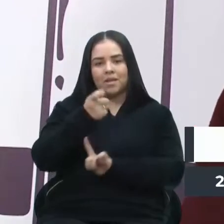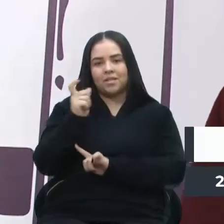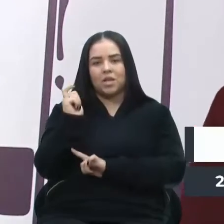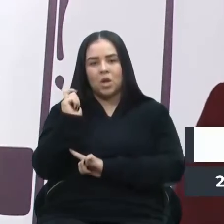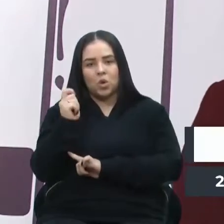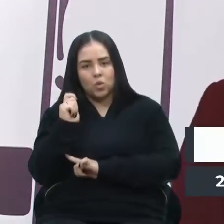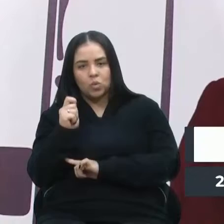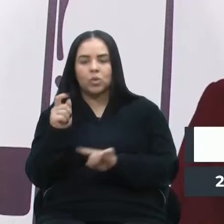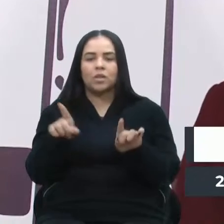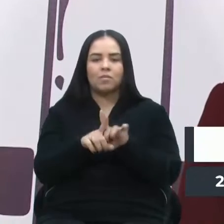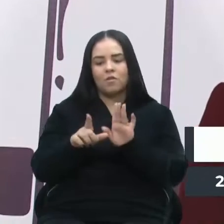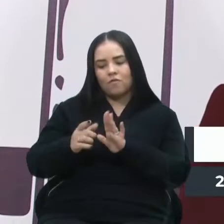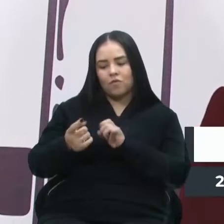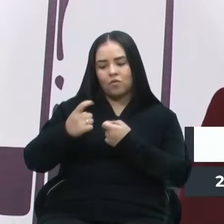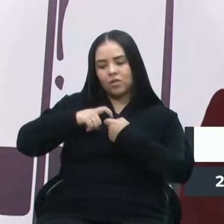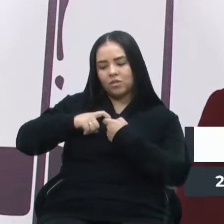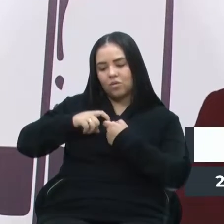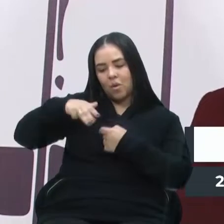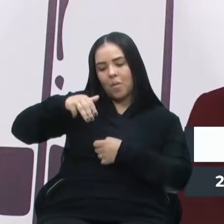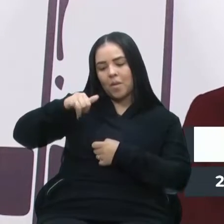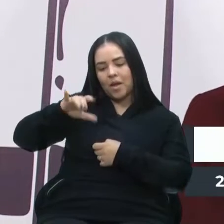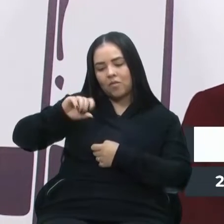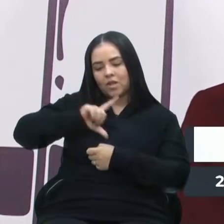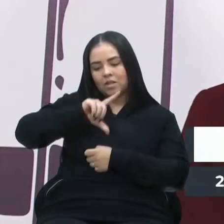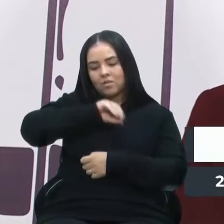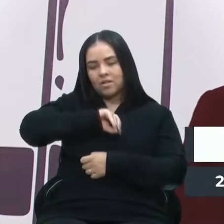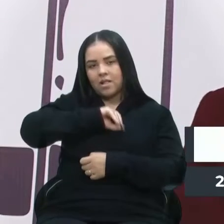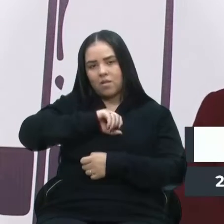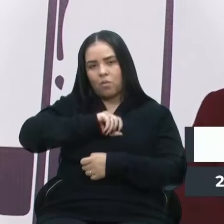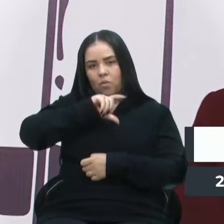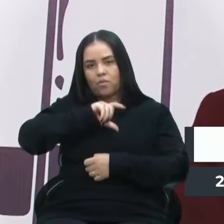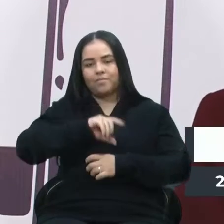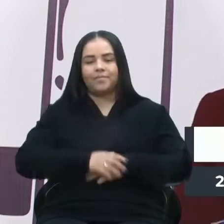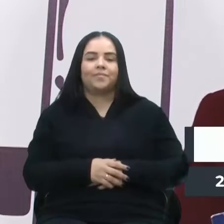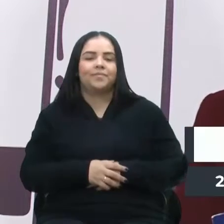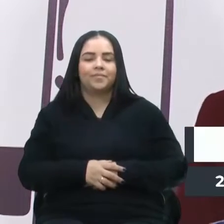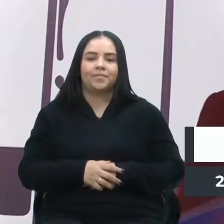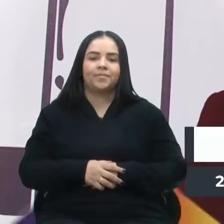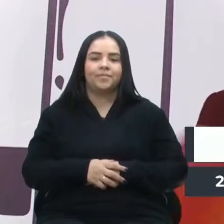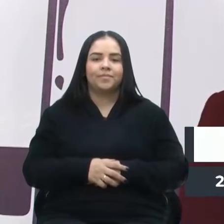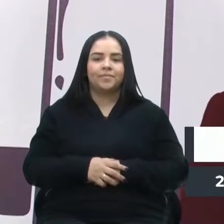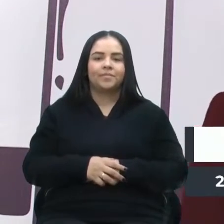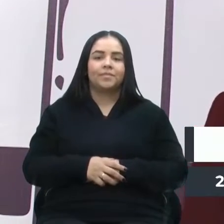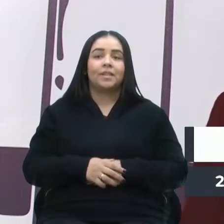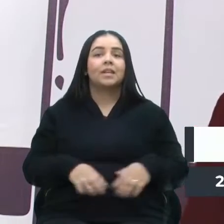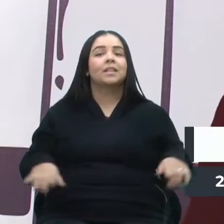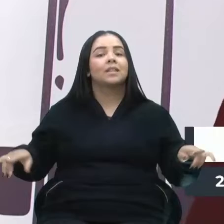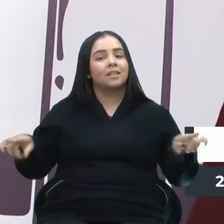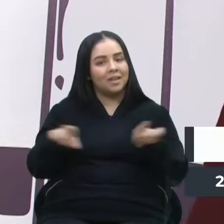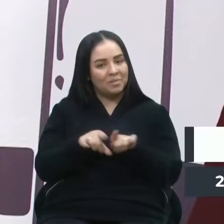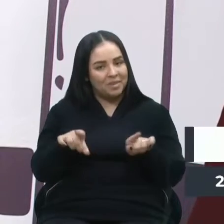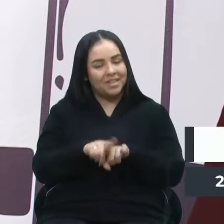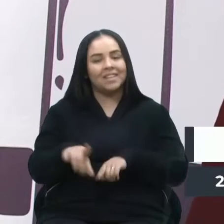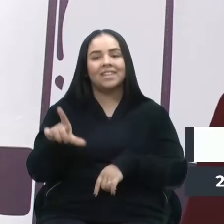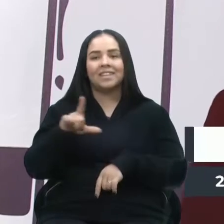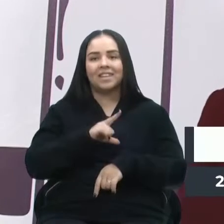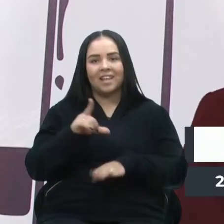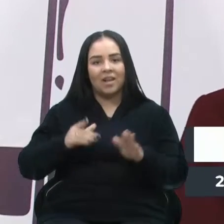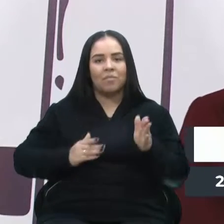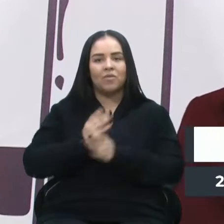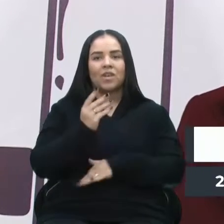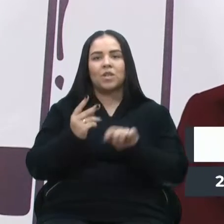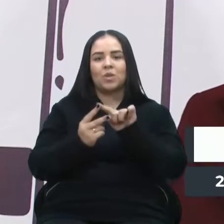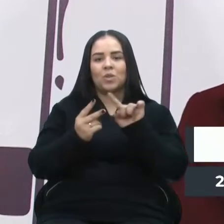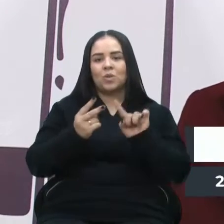retroativo a maio, os agentes receberão repasse. Também nós teremos, tivemos, aprovado